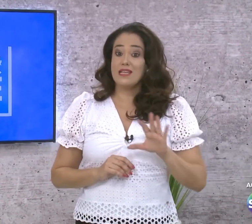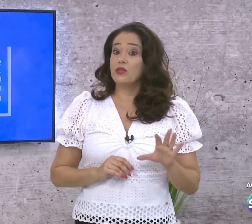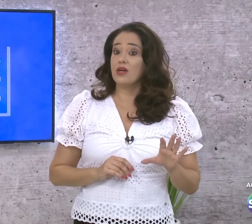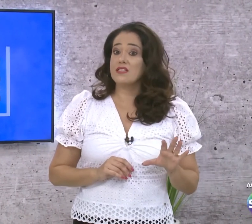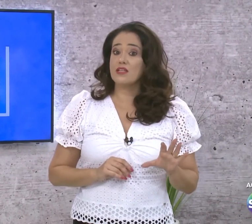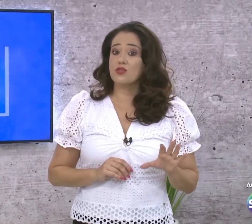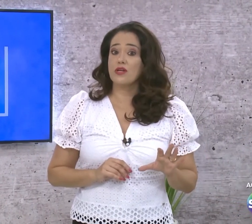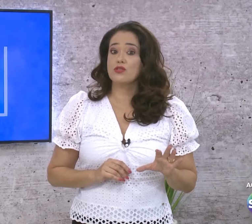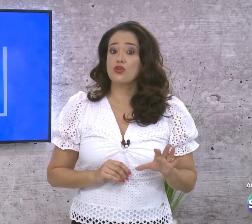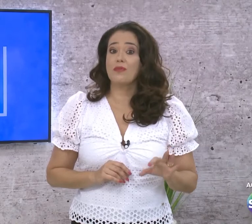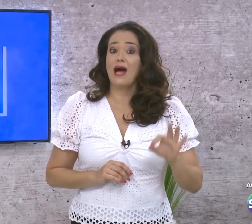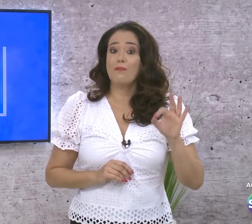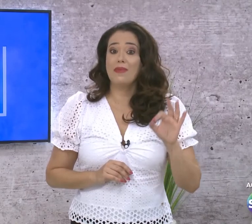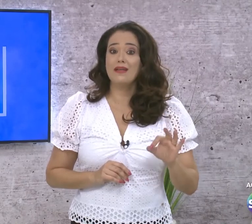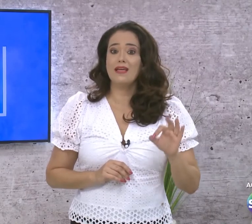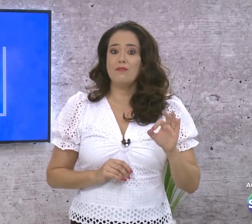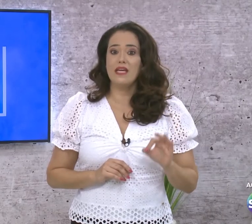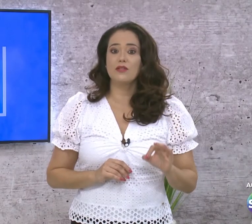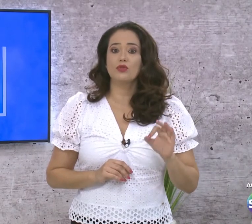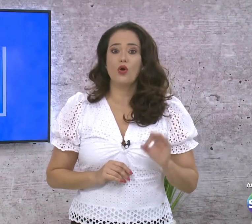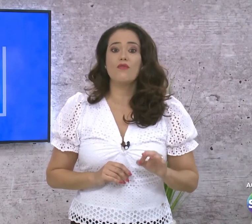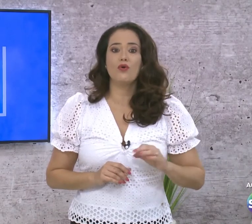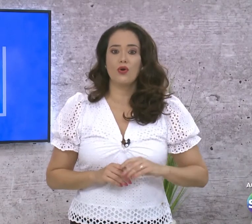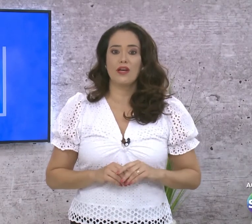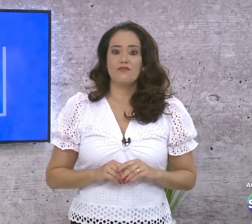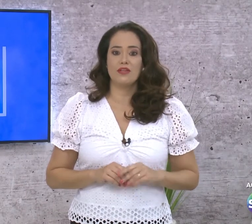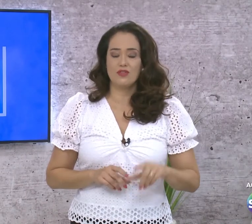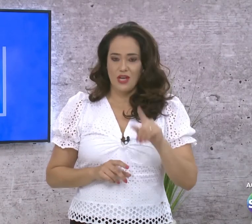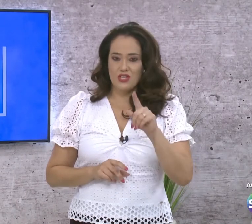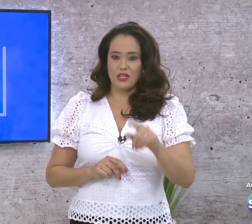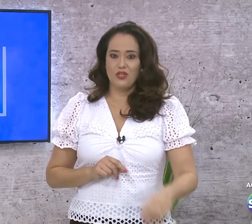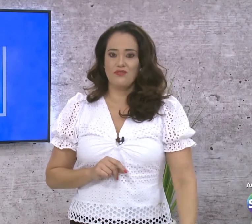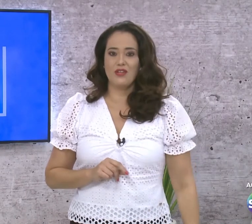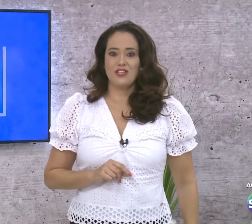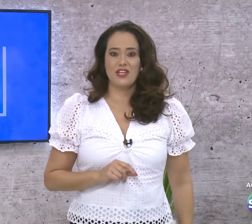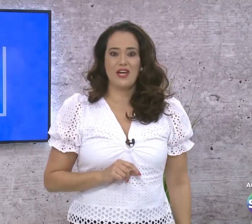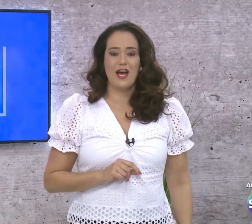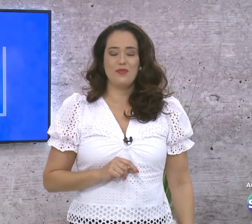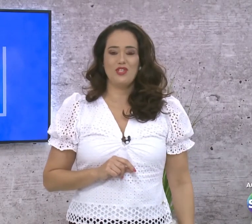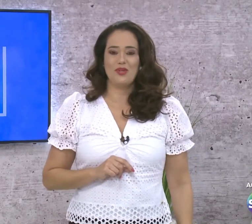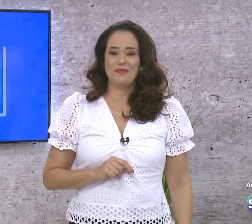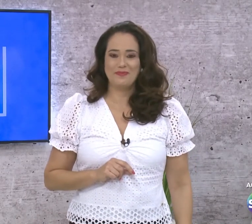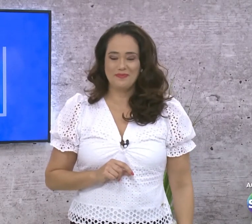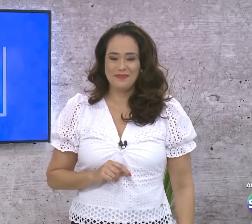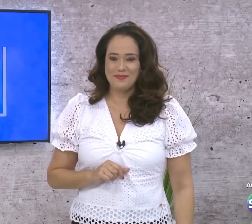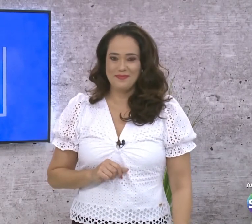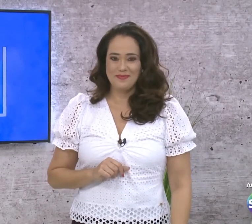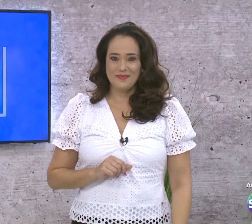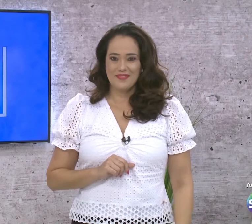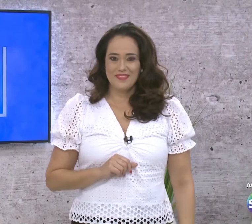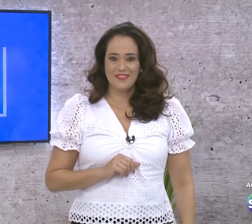com as atualizações sobre a pandemia do novo coronavírus. Já tô de volta já já, é rapidinho.